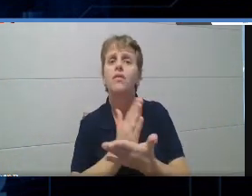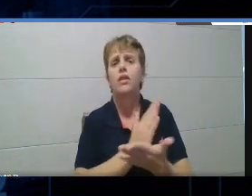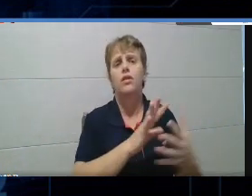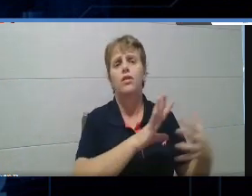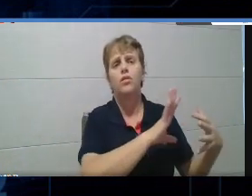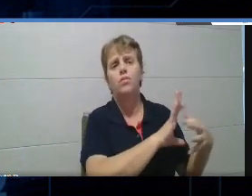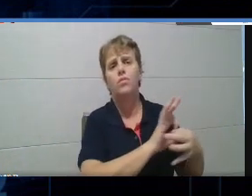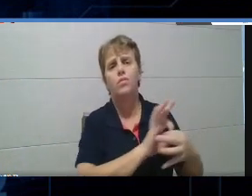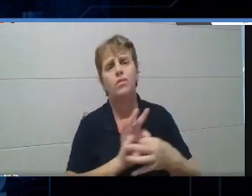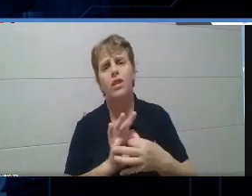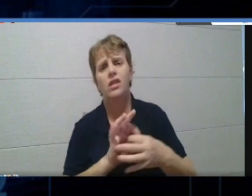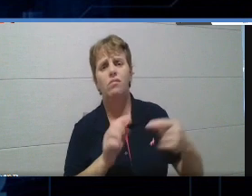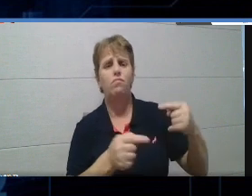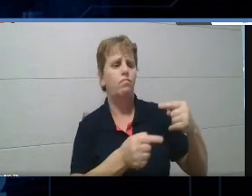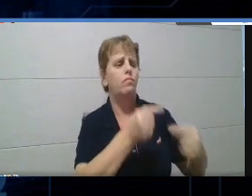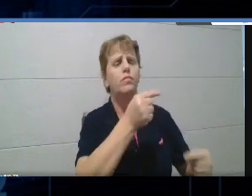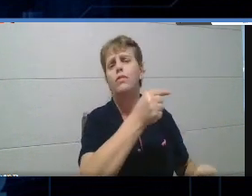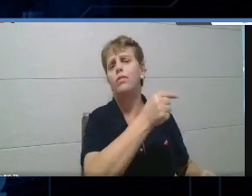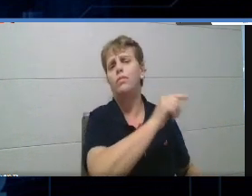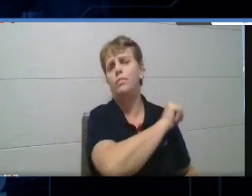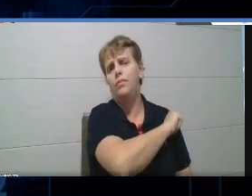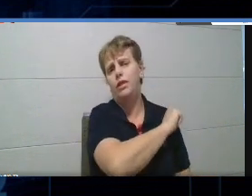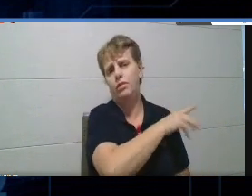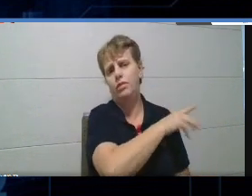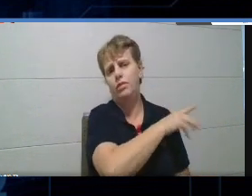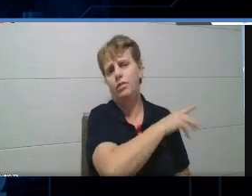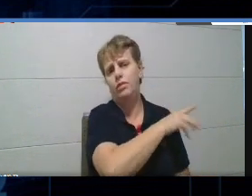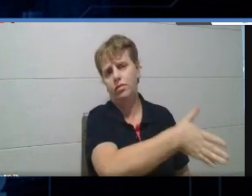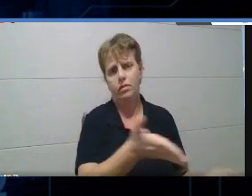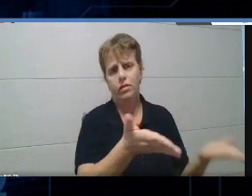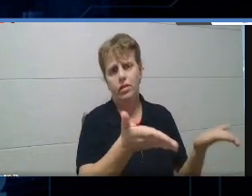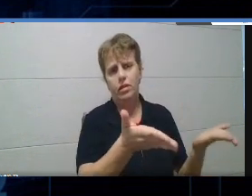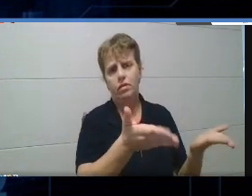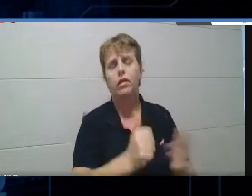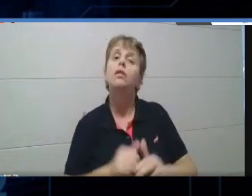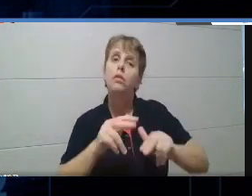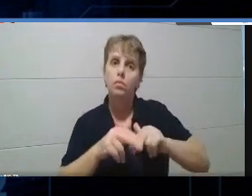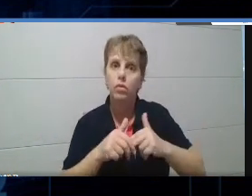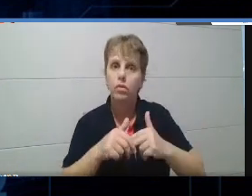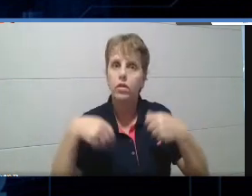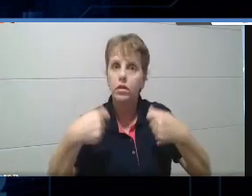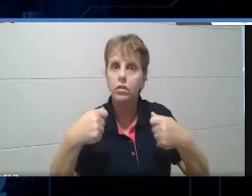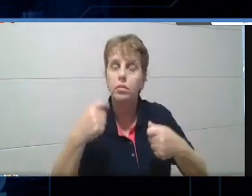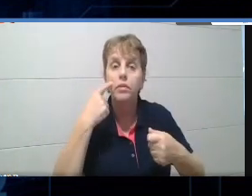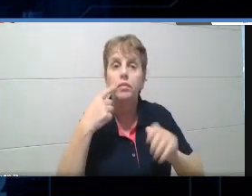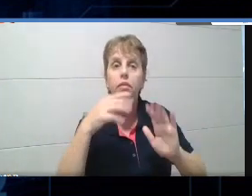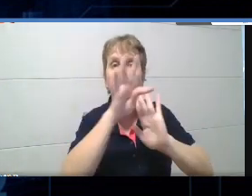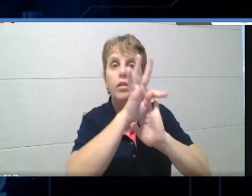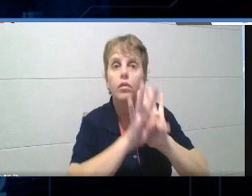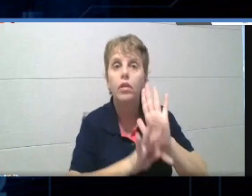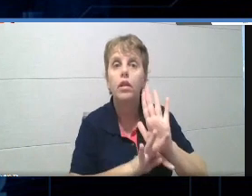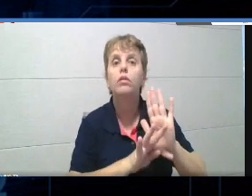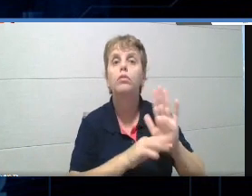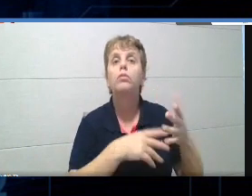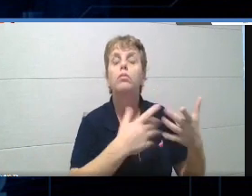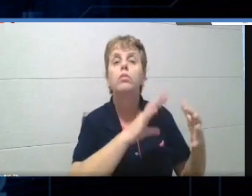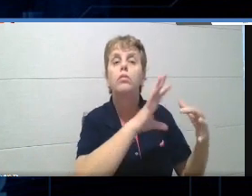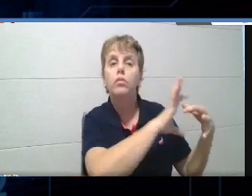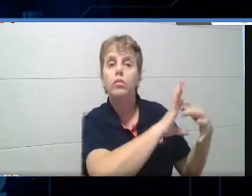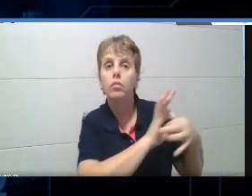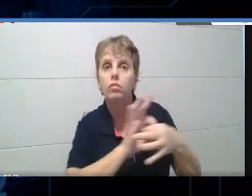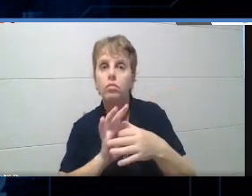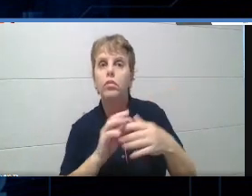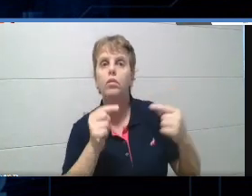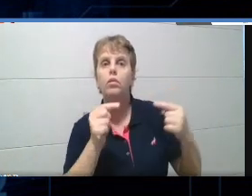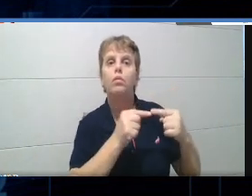aluno, então, a gente tem que pegar nessa contextualização de atividades, contextos que façam sentido, né, não é para falar, imagine você,